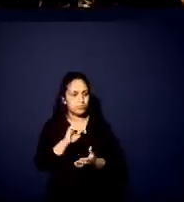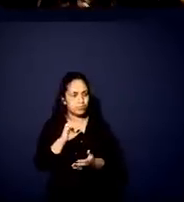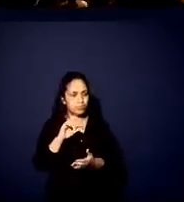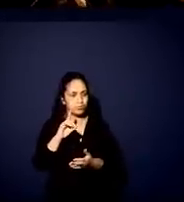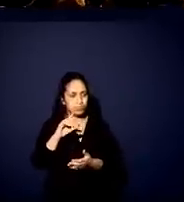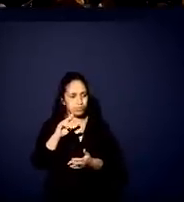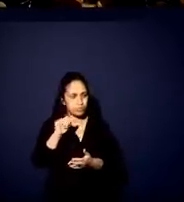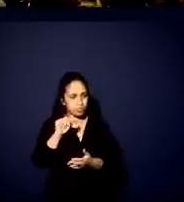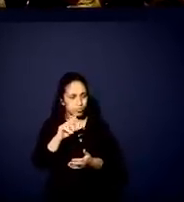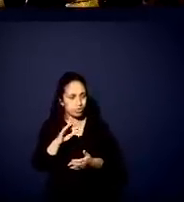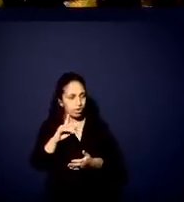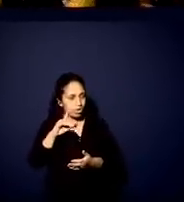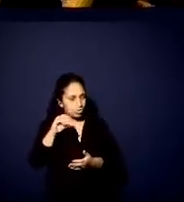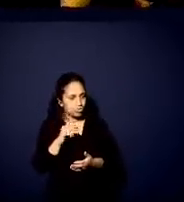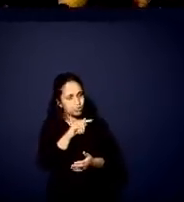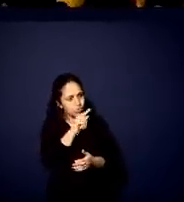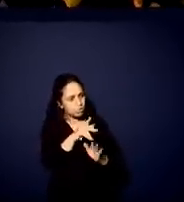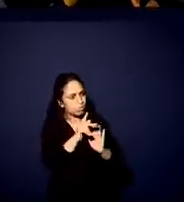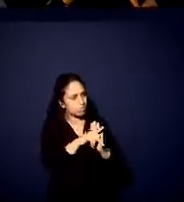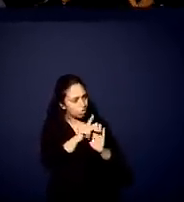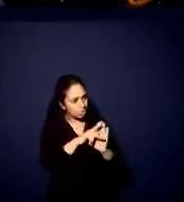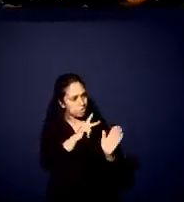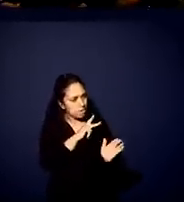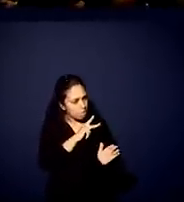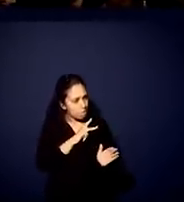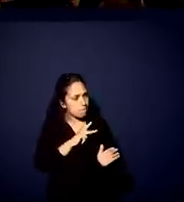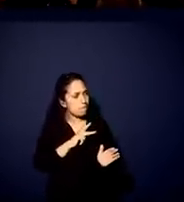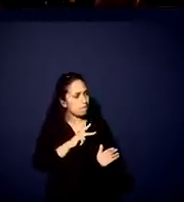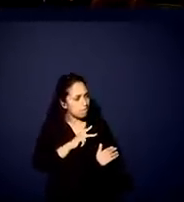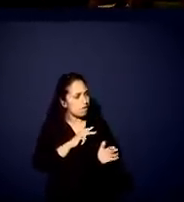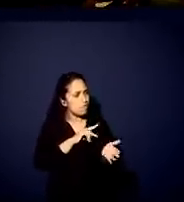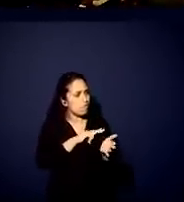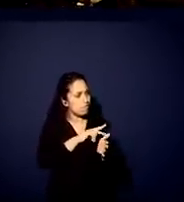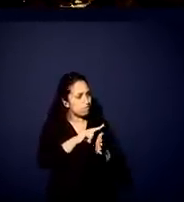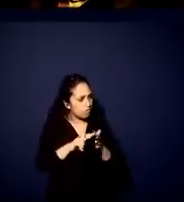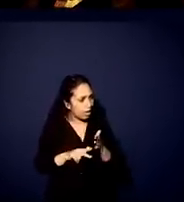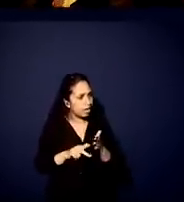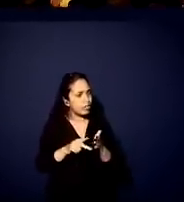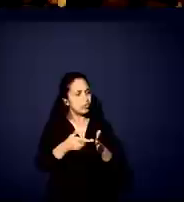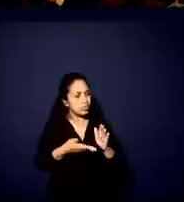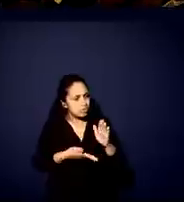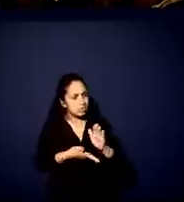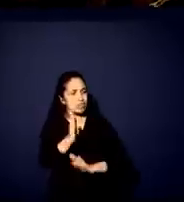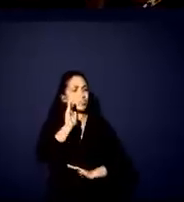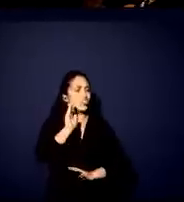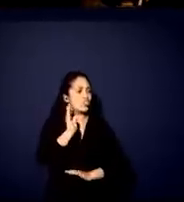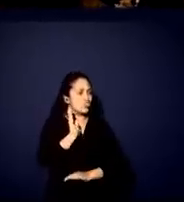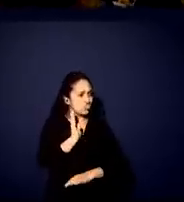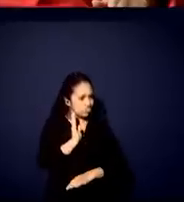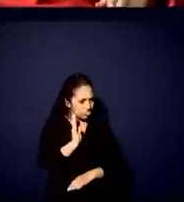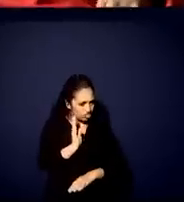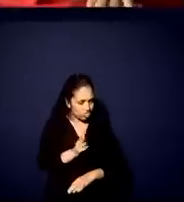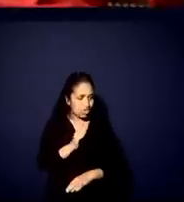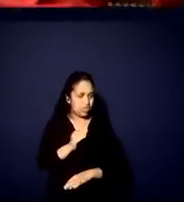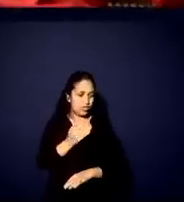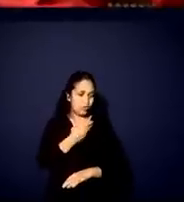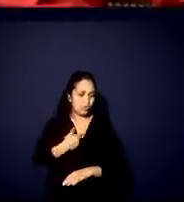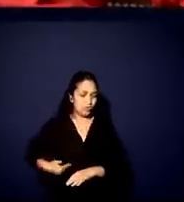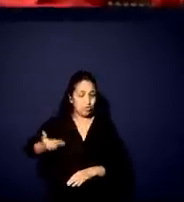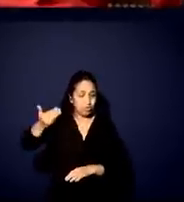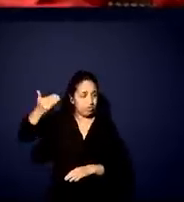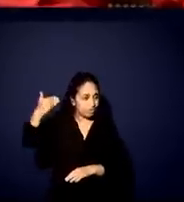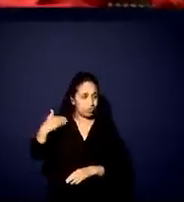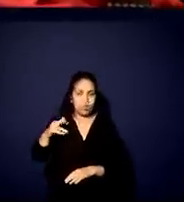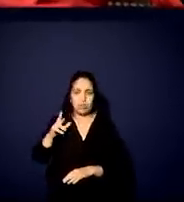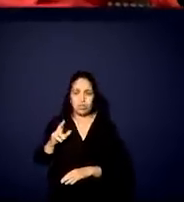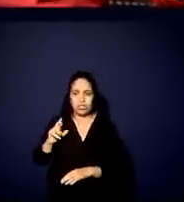fez um grande programa de privatizações e de concessões, saiu aí na frente, já fez no governo anterior, fez a